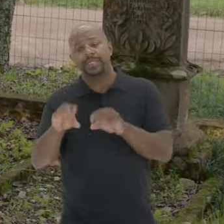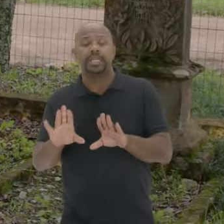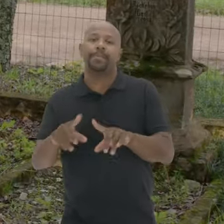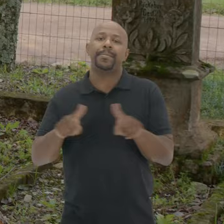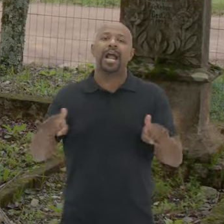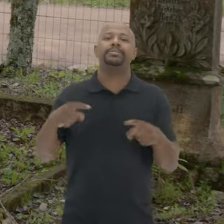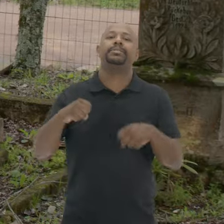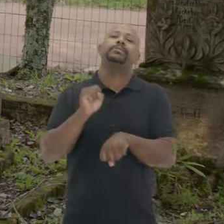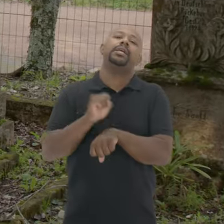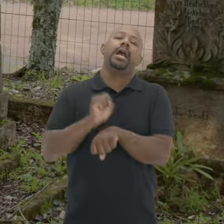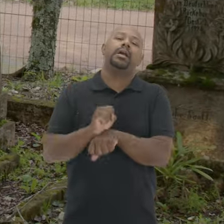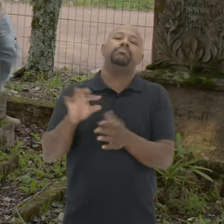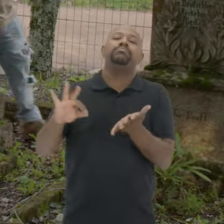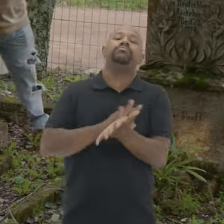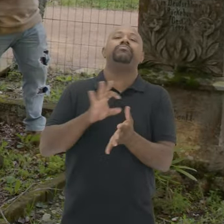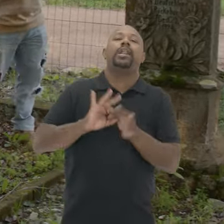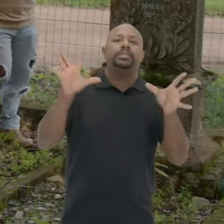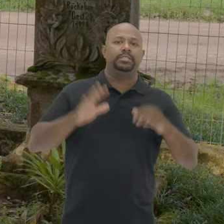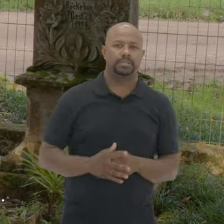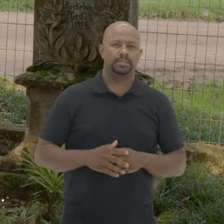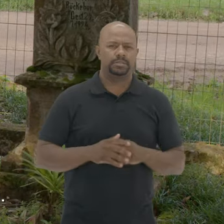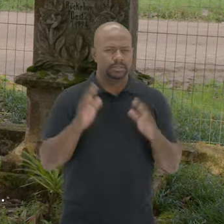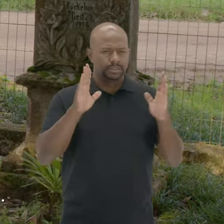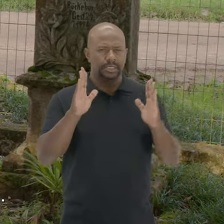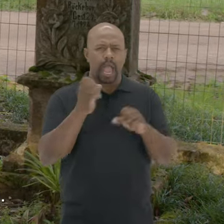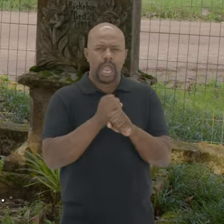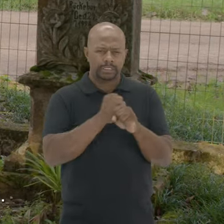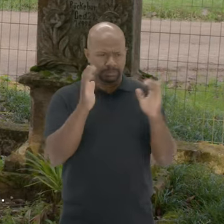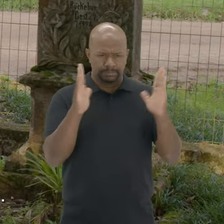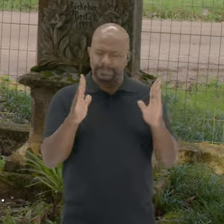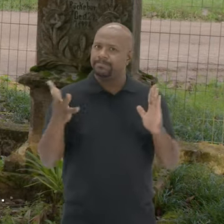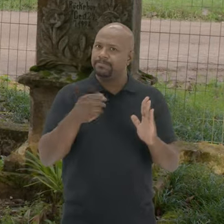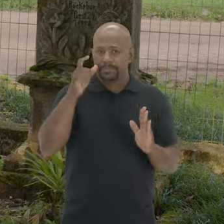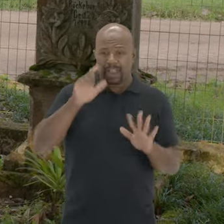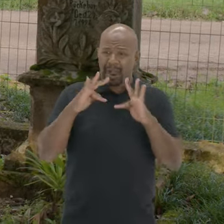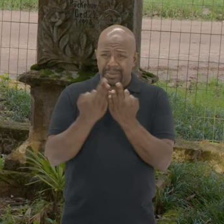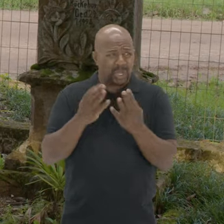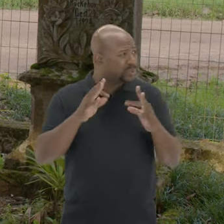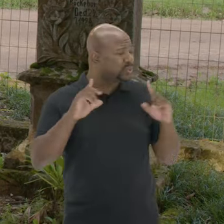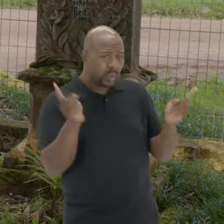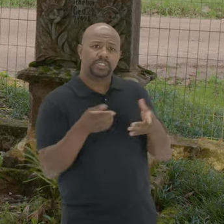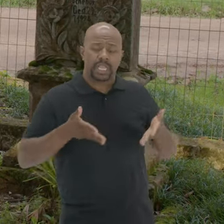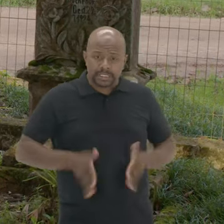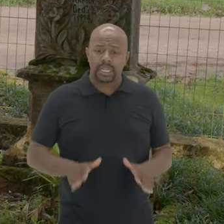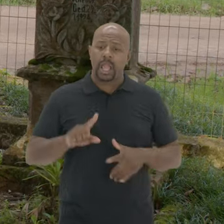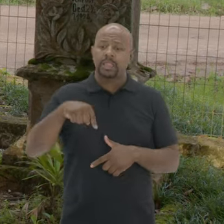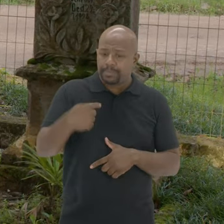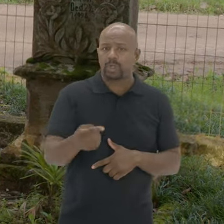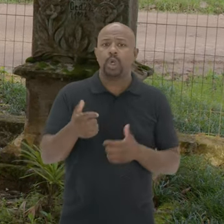mas estão presos nessa questão do licenciamento As datas são muito interessantes aqui As famílias todas